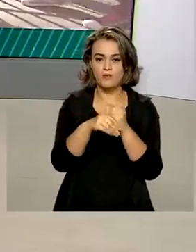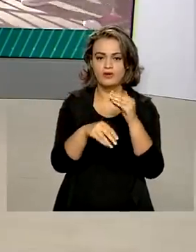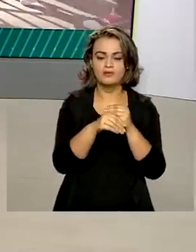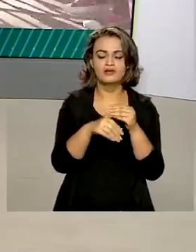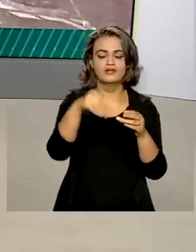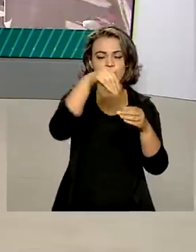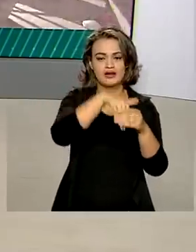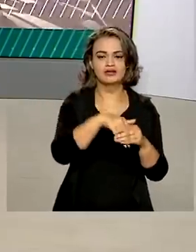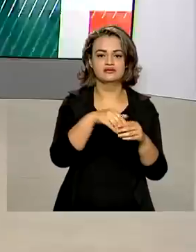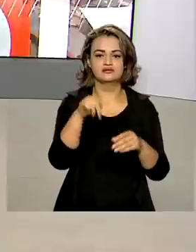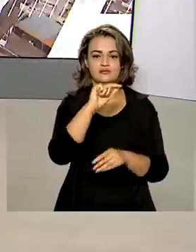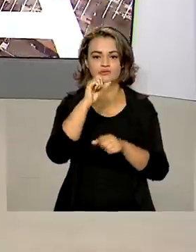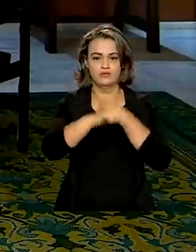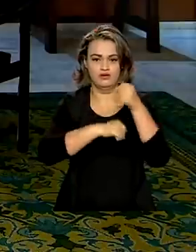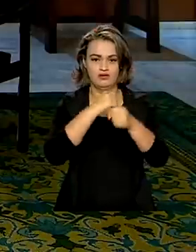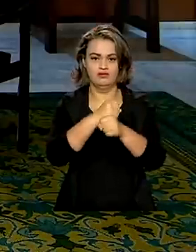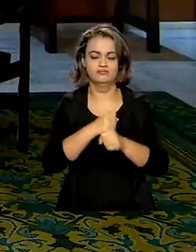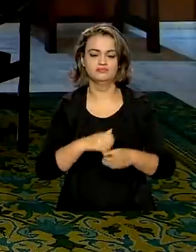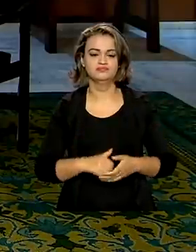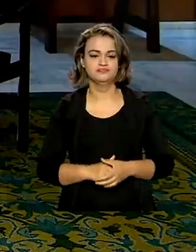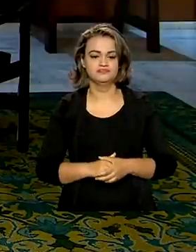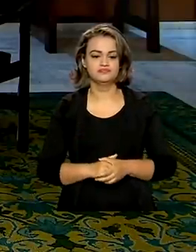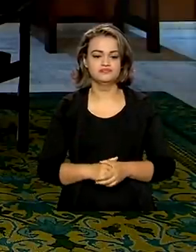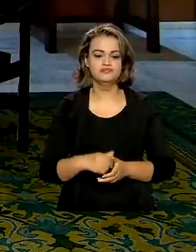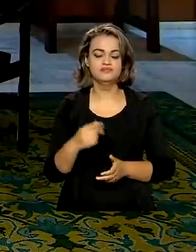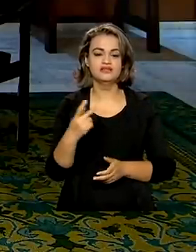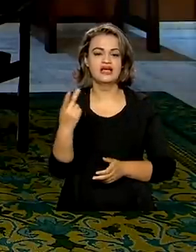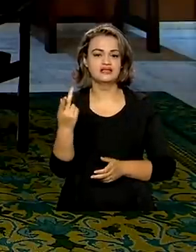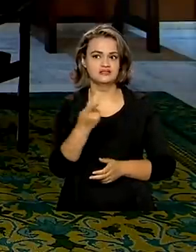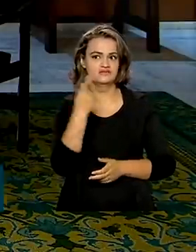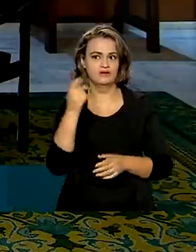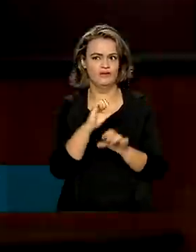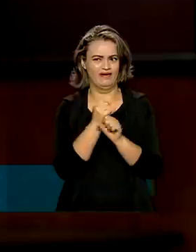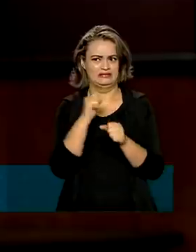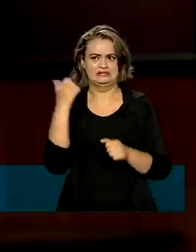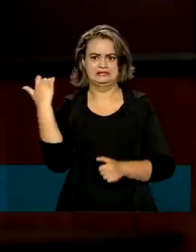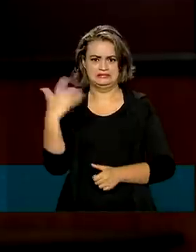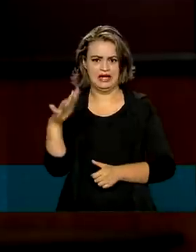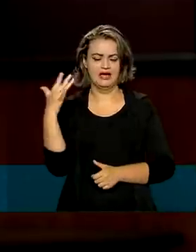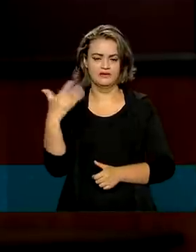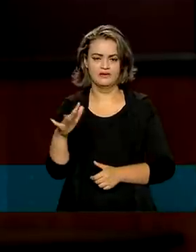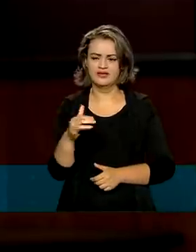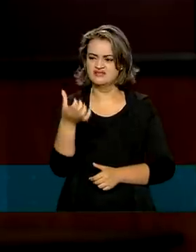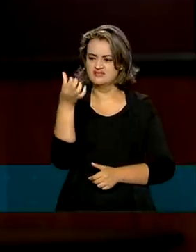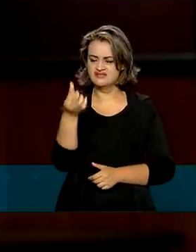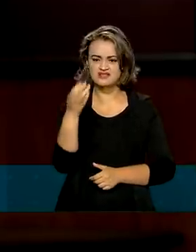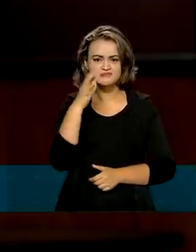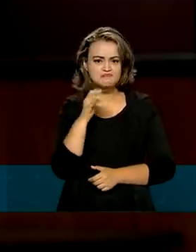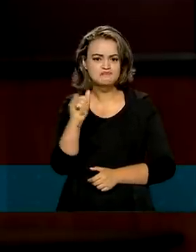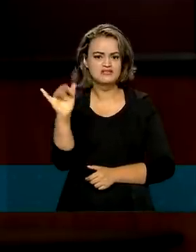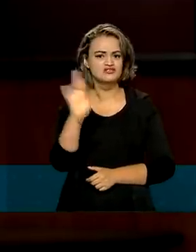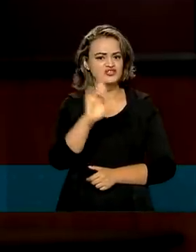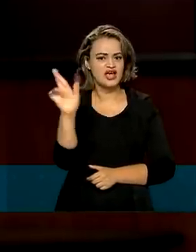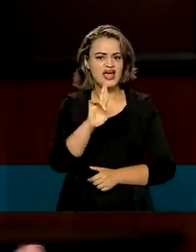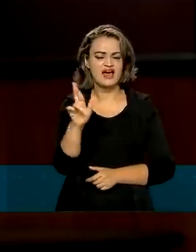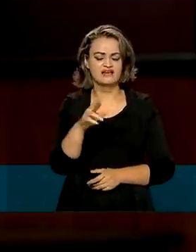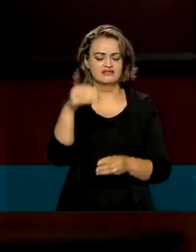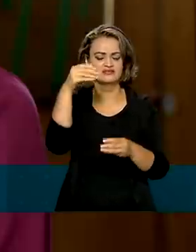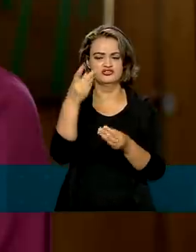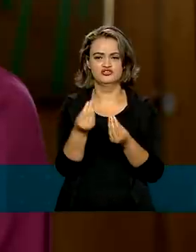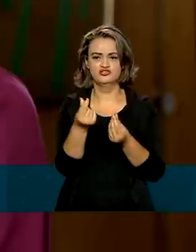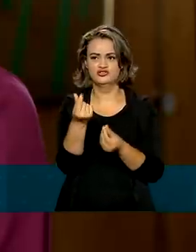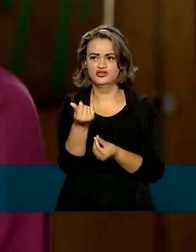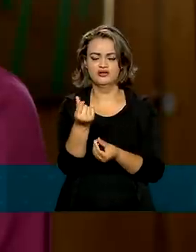eleições do ano que vem. O valor é astronômico, mais 6 bilhões de reais para se fazer campanha